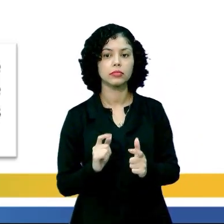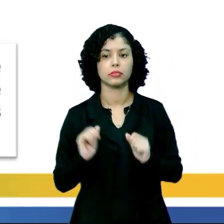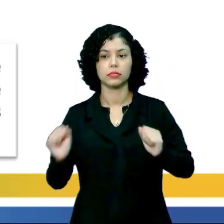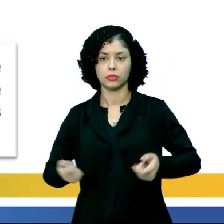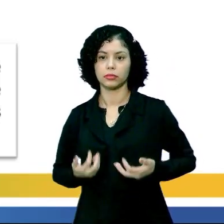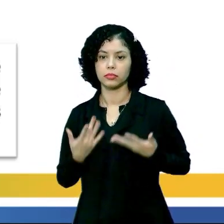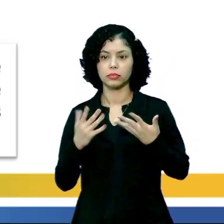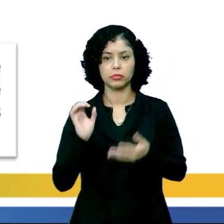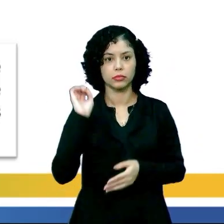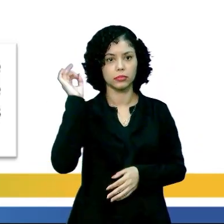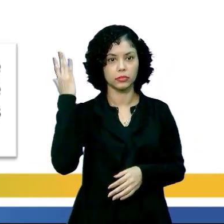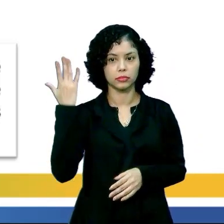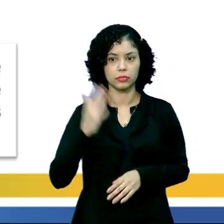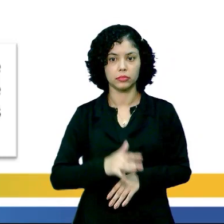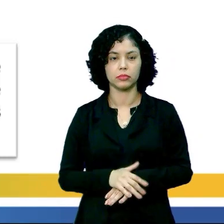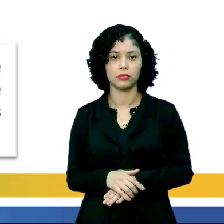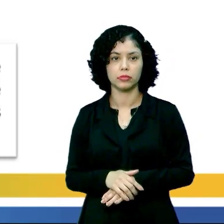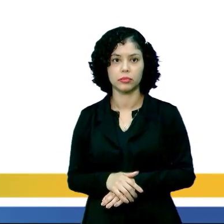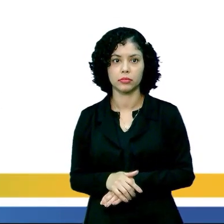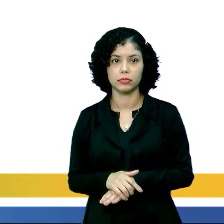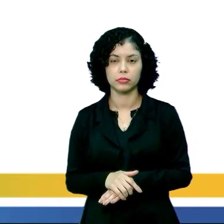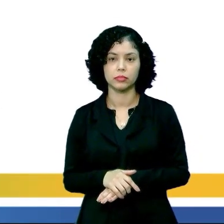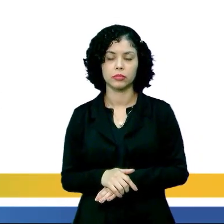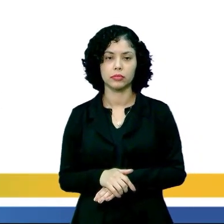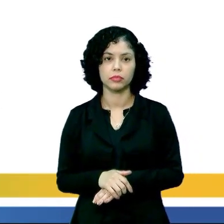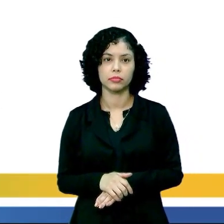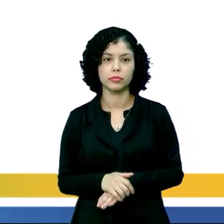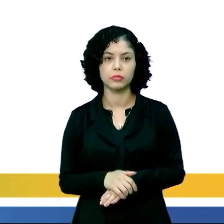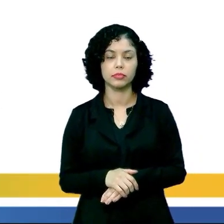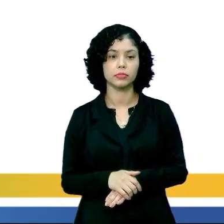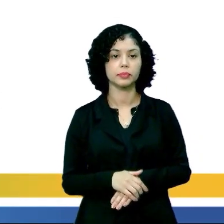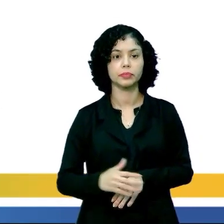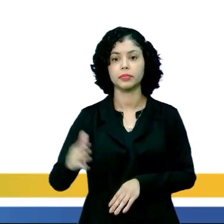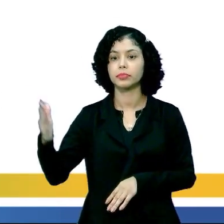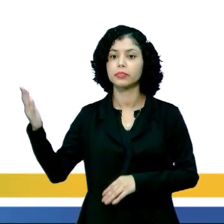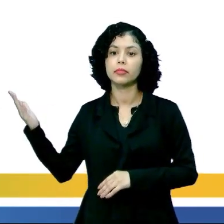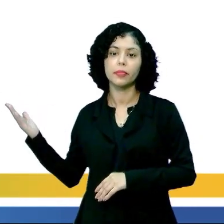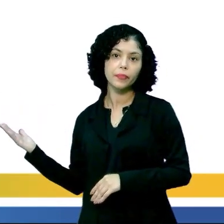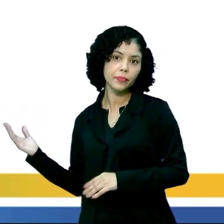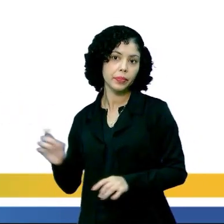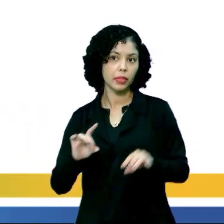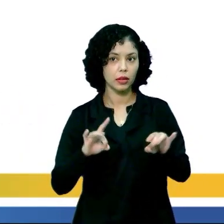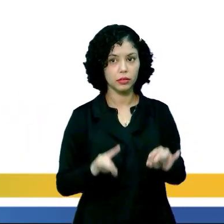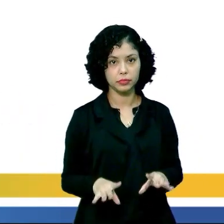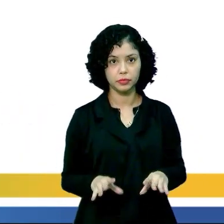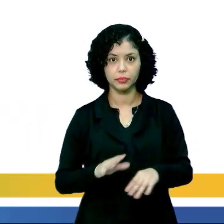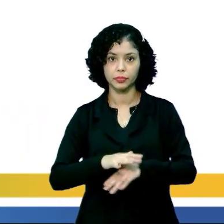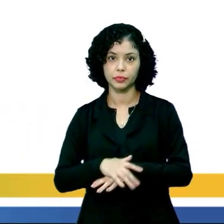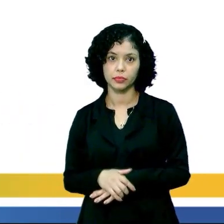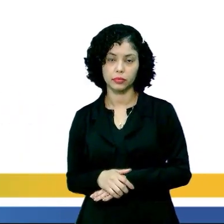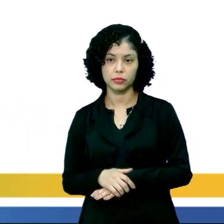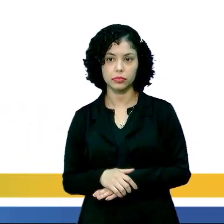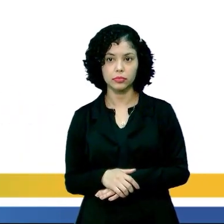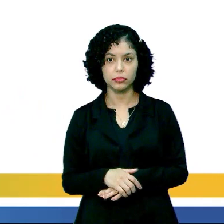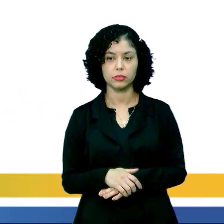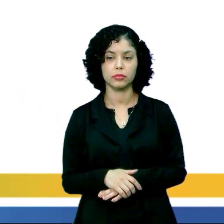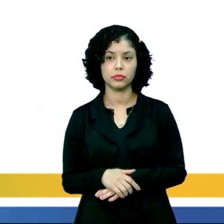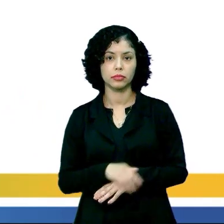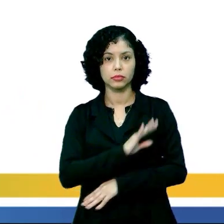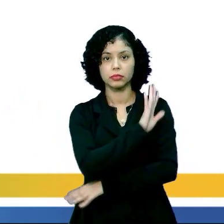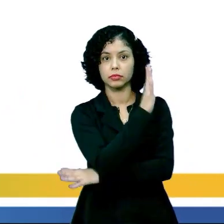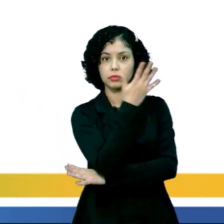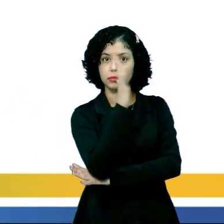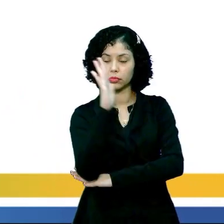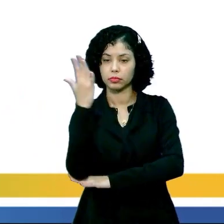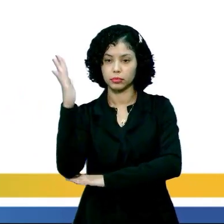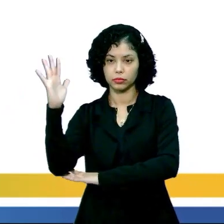essas manifestações acontecem. Tá me acompanhando? Então, agora vamos falar do nosso último tipo de patrimônio de hoje, que